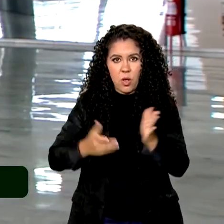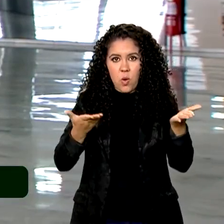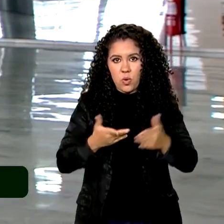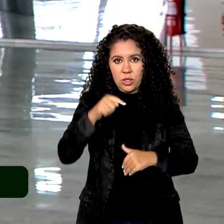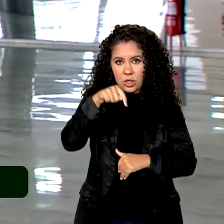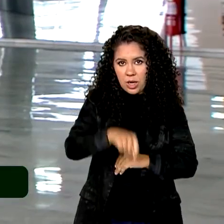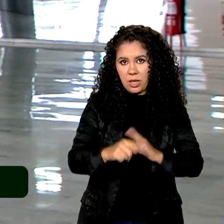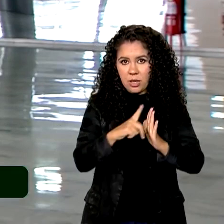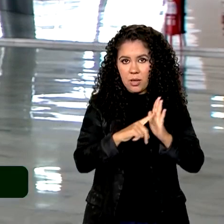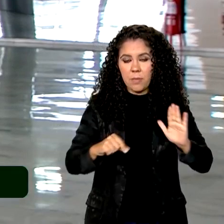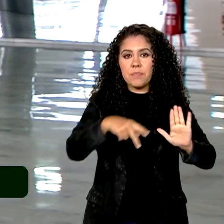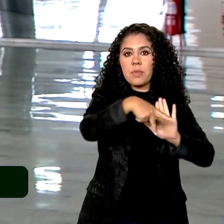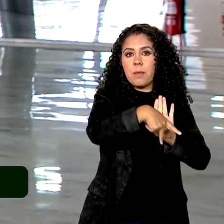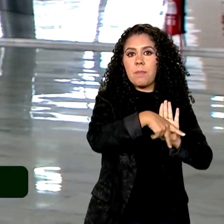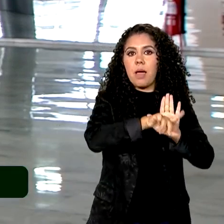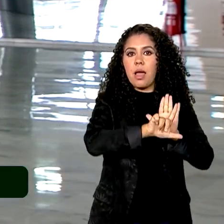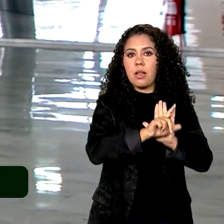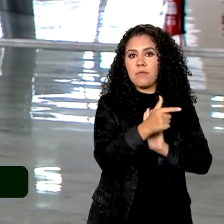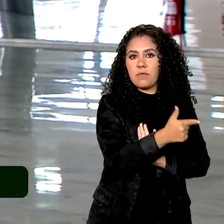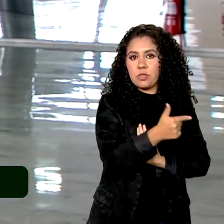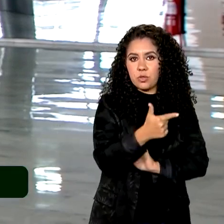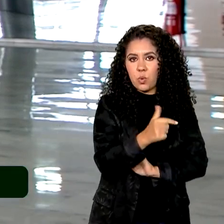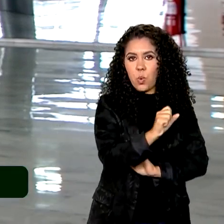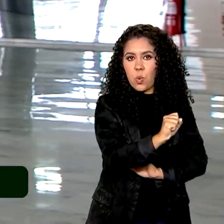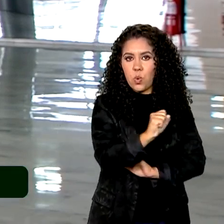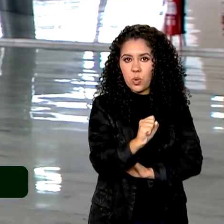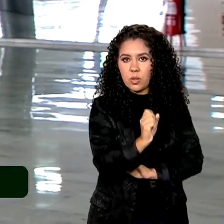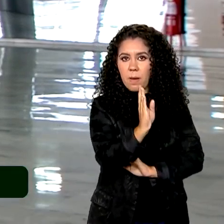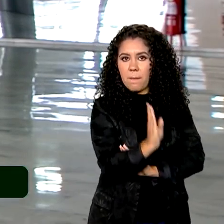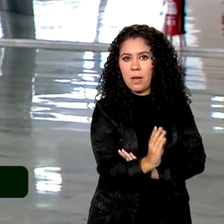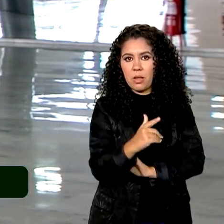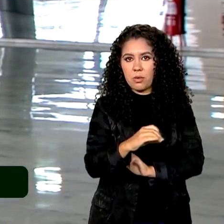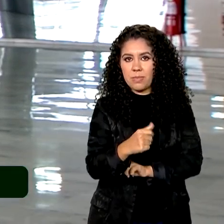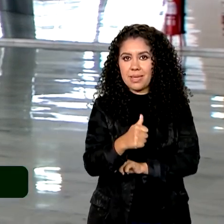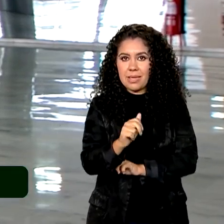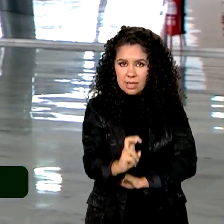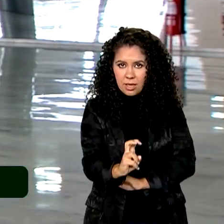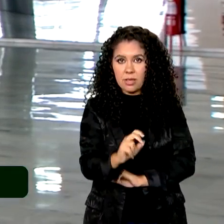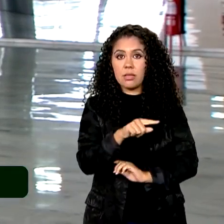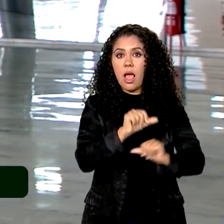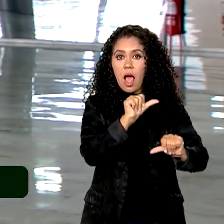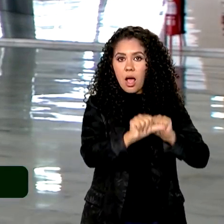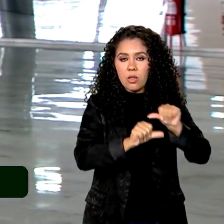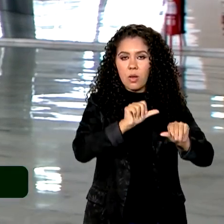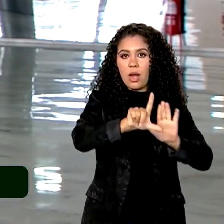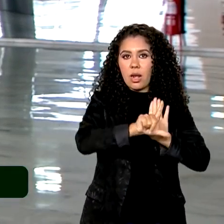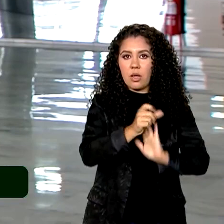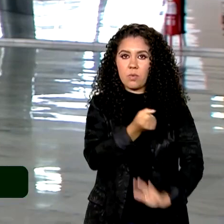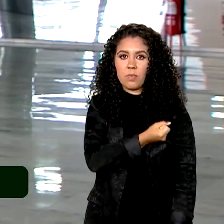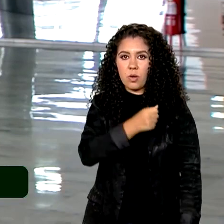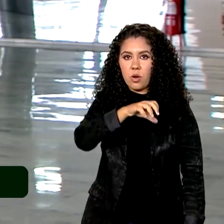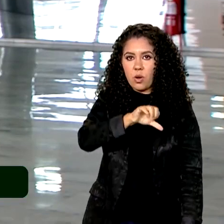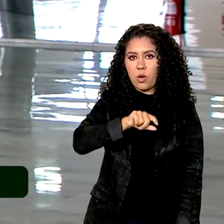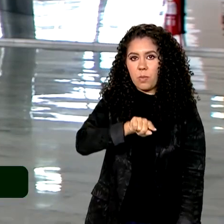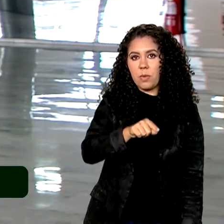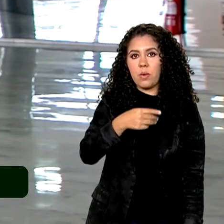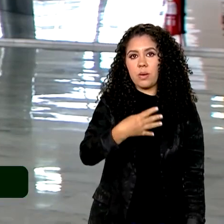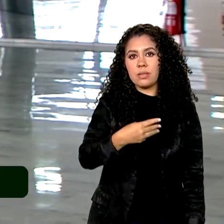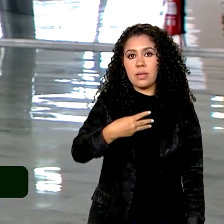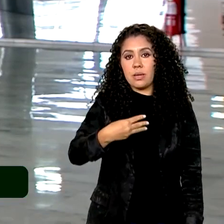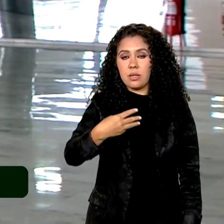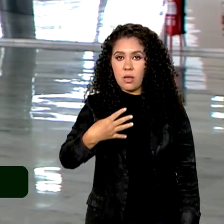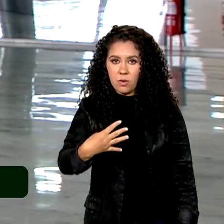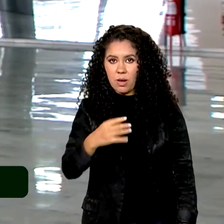O primeiro referente ao PL 2288 de 2015, que altera a lei 9.434